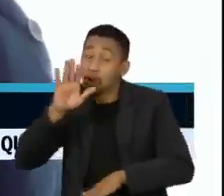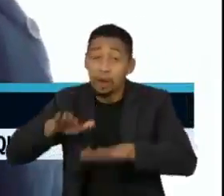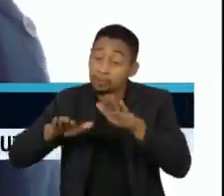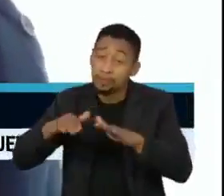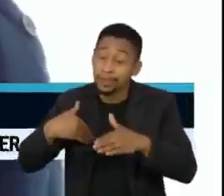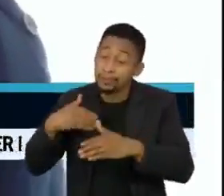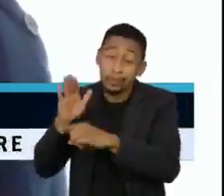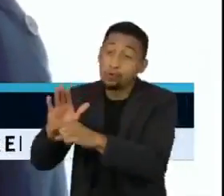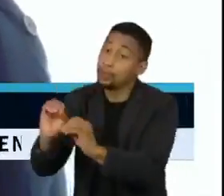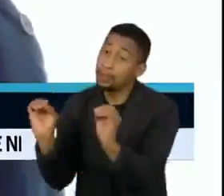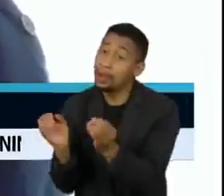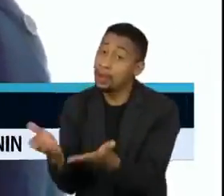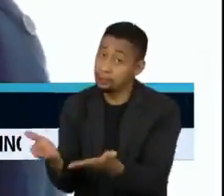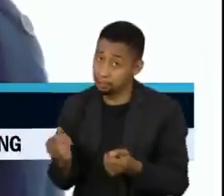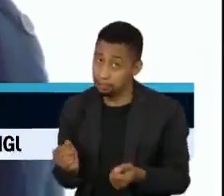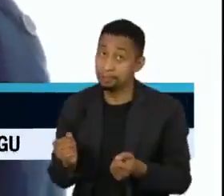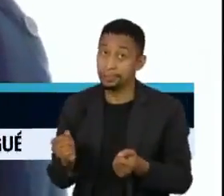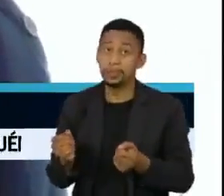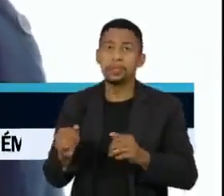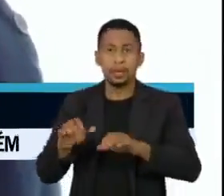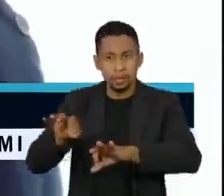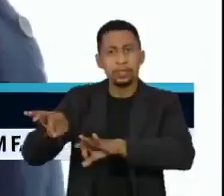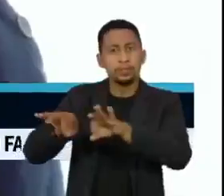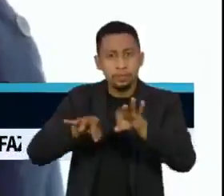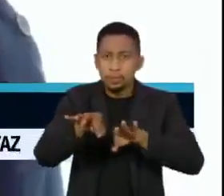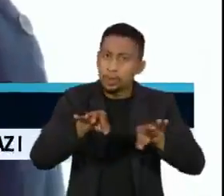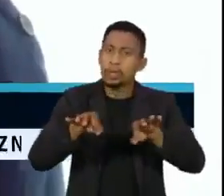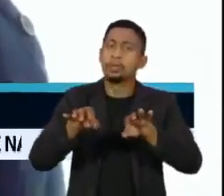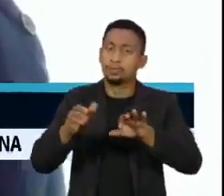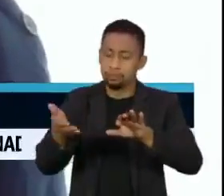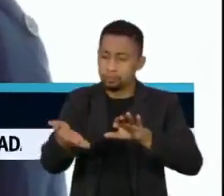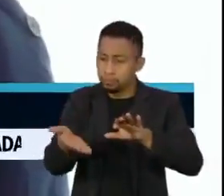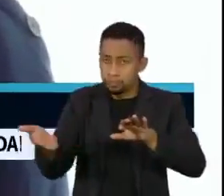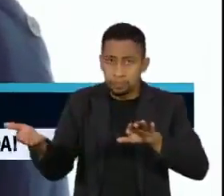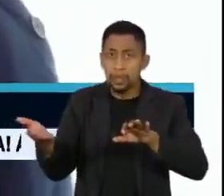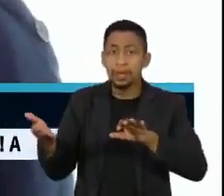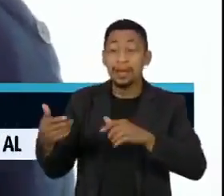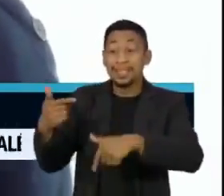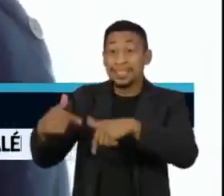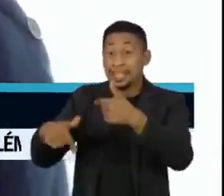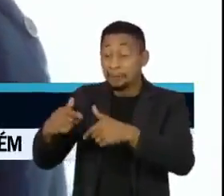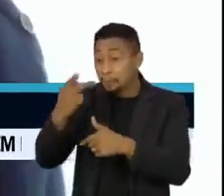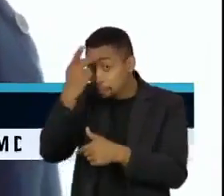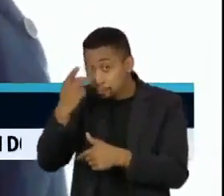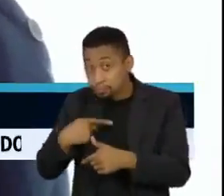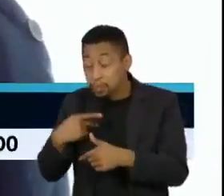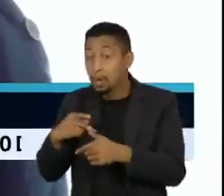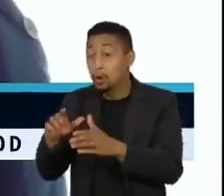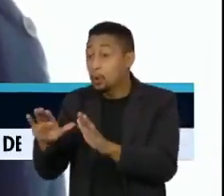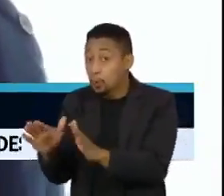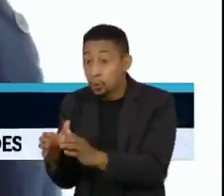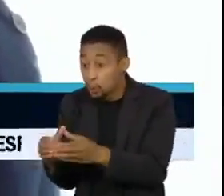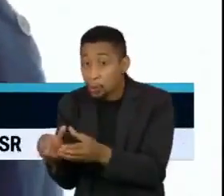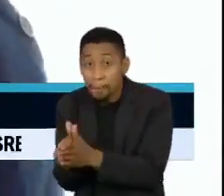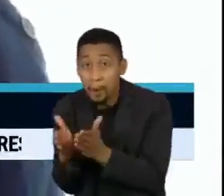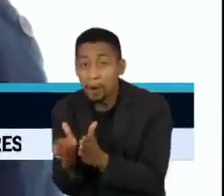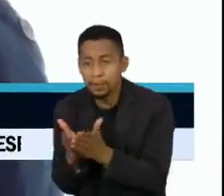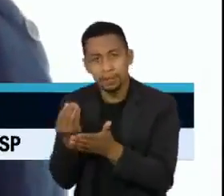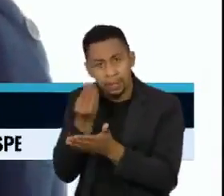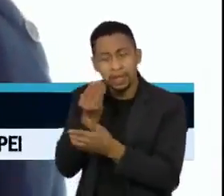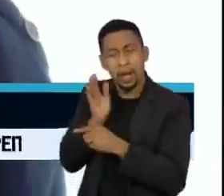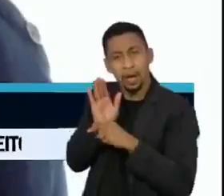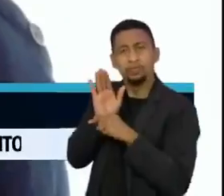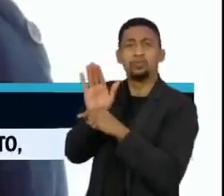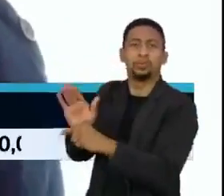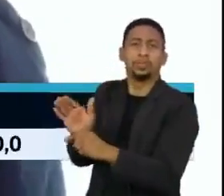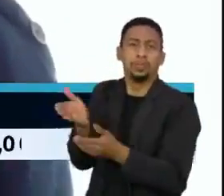um sistema de tornar todos os informais, todos os invisíveis visíveis, que é o